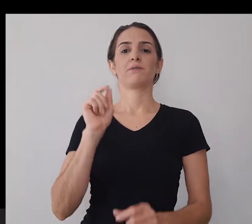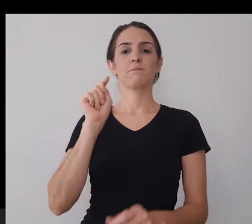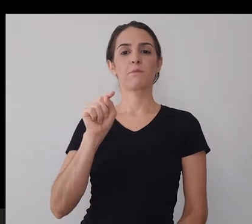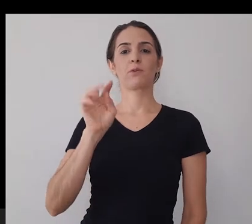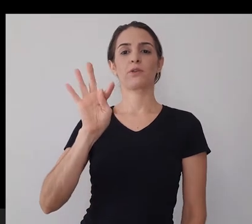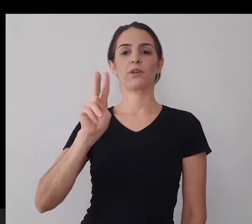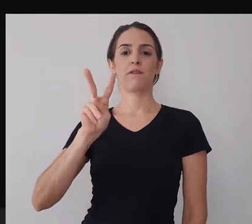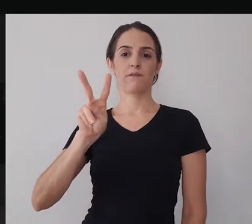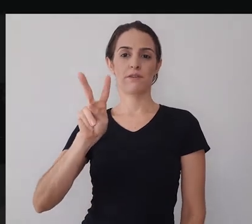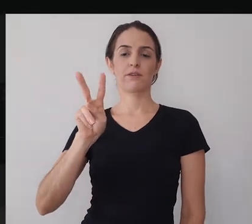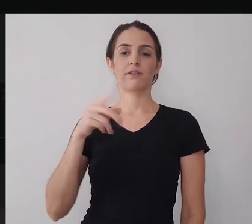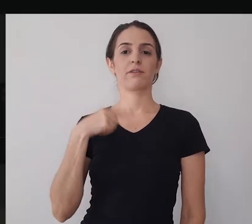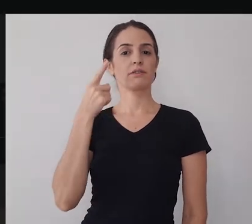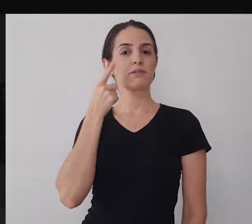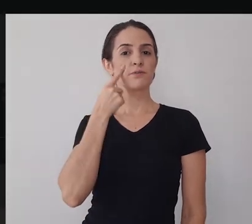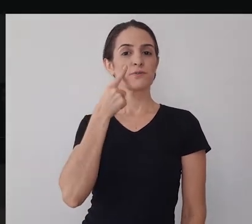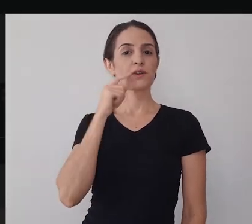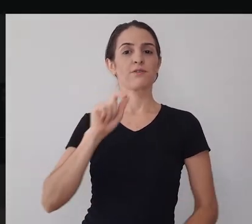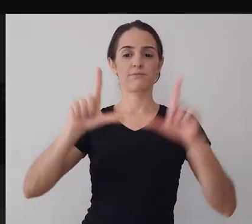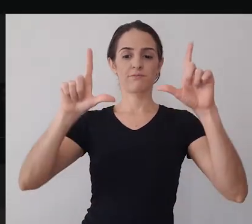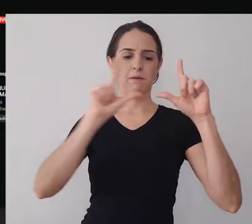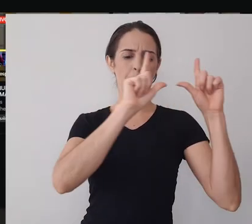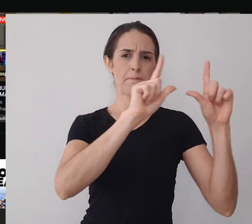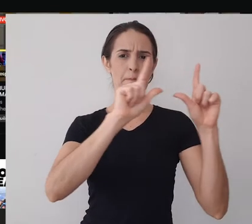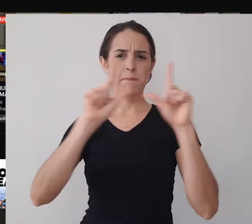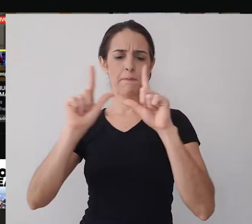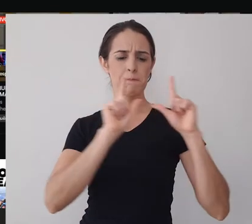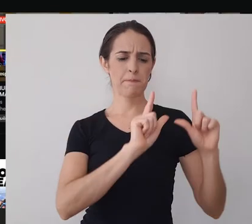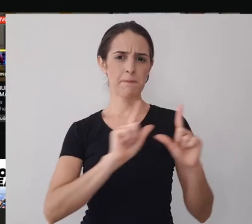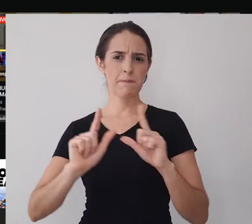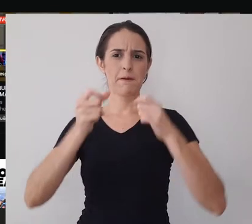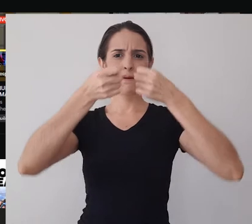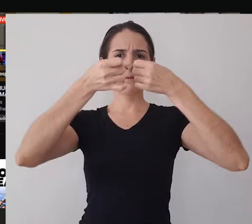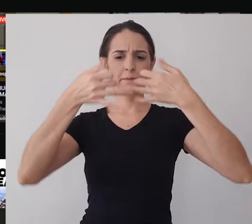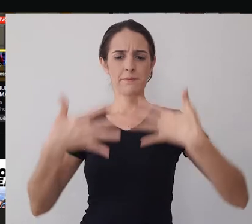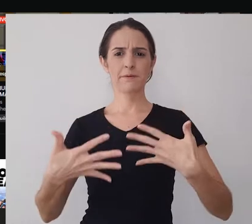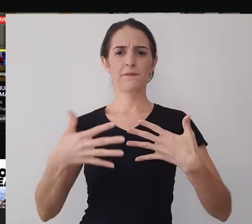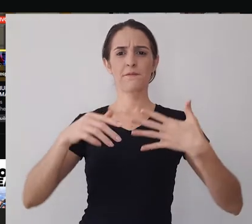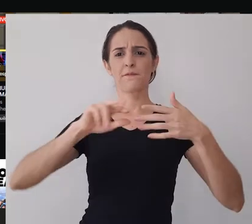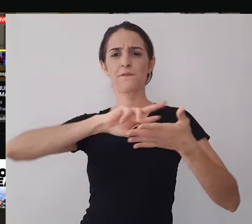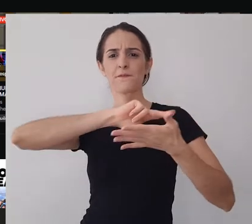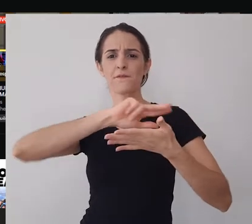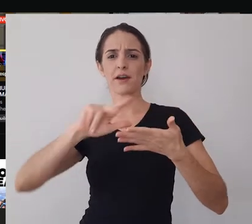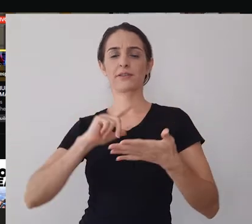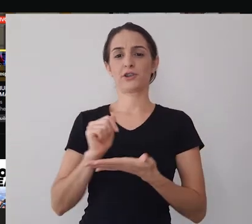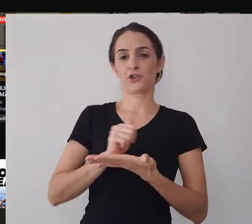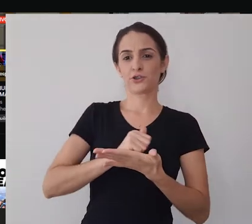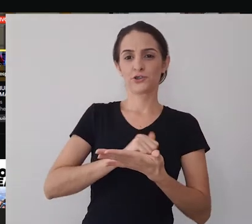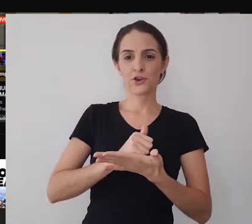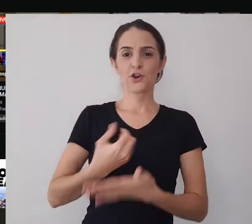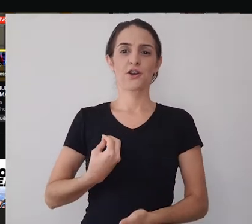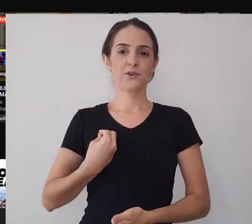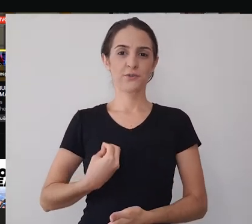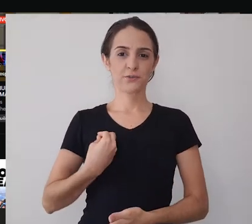Uma vez que você acesse, você vai ver esse site cheio de coisas, né? Com muitas opções. Aqui alguns jogos